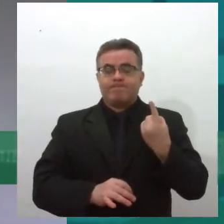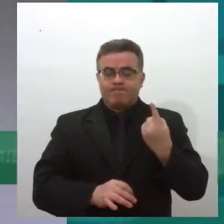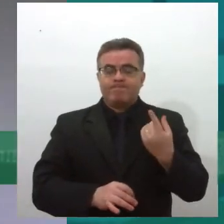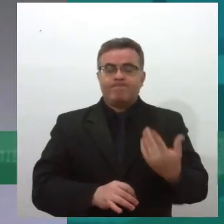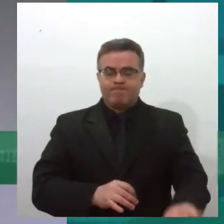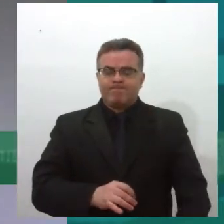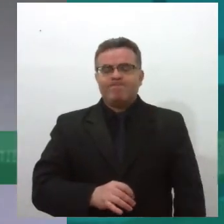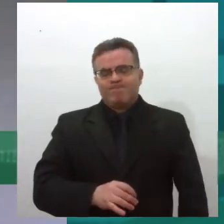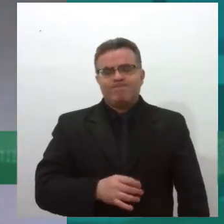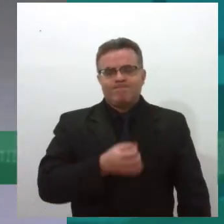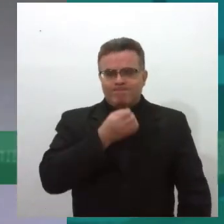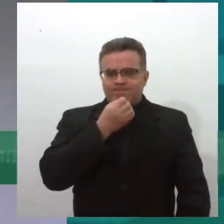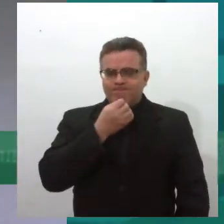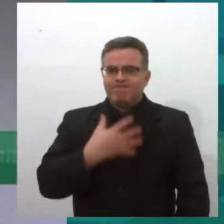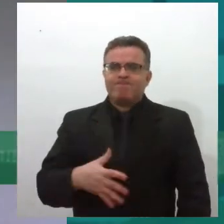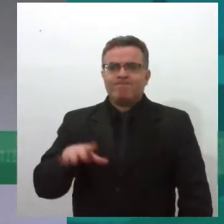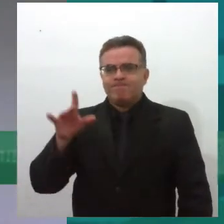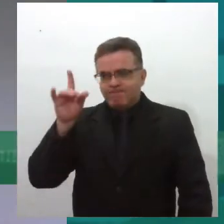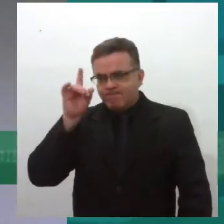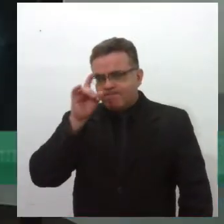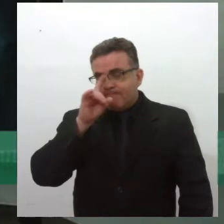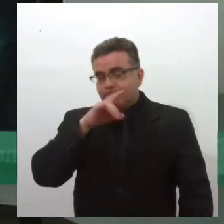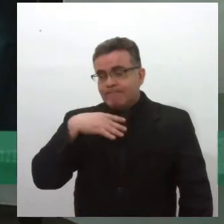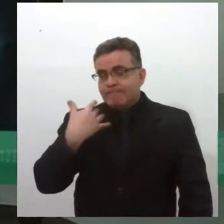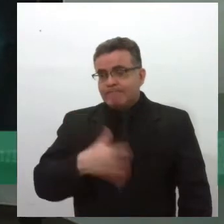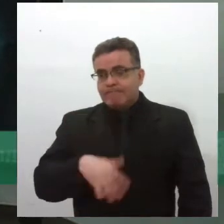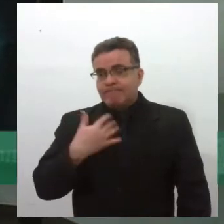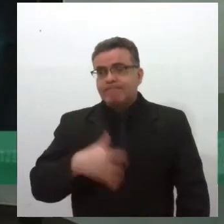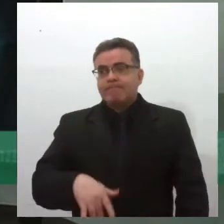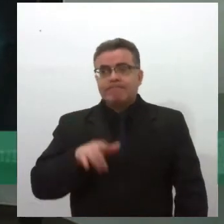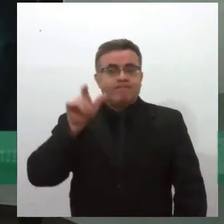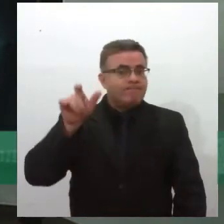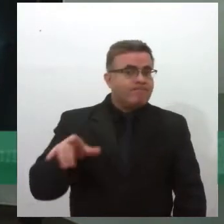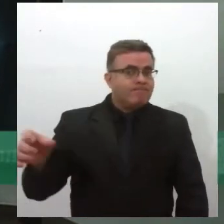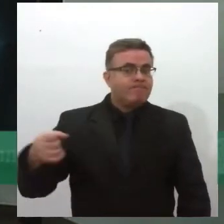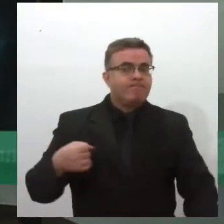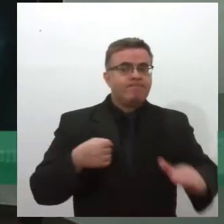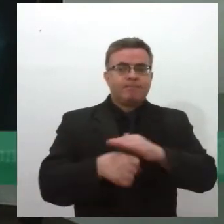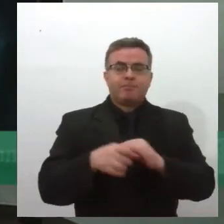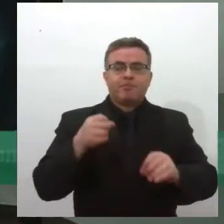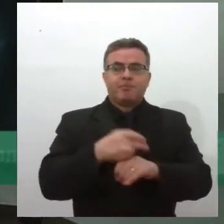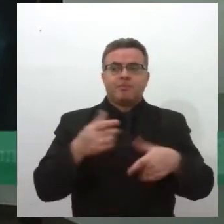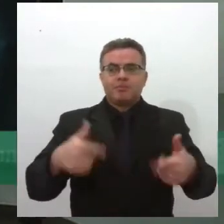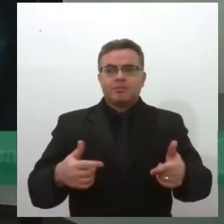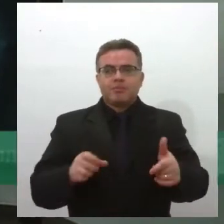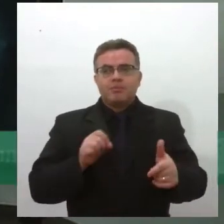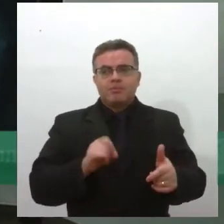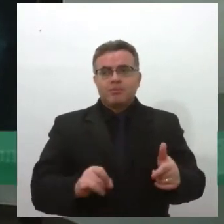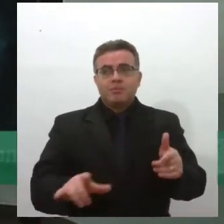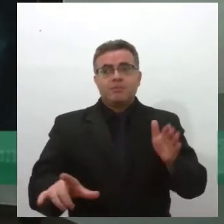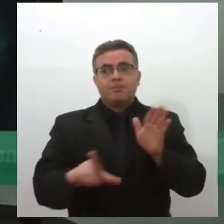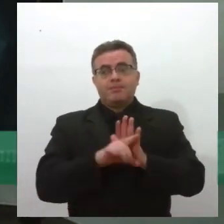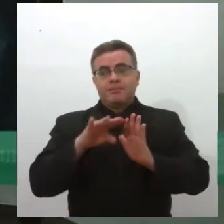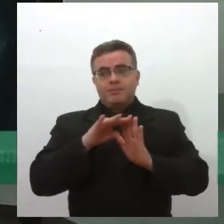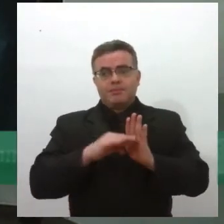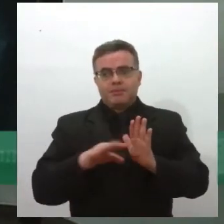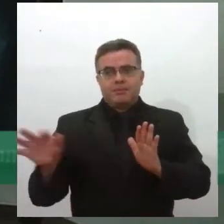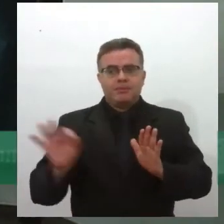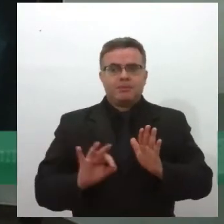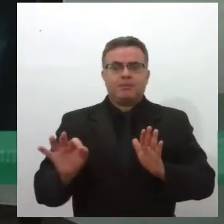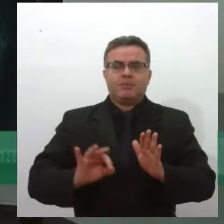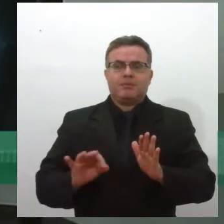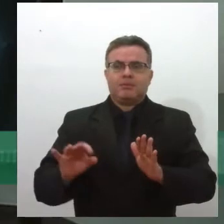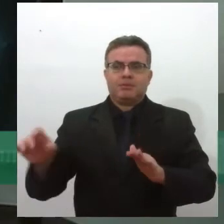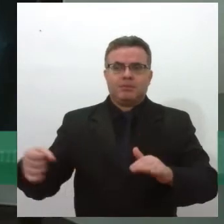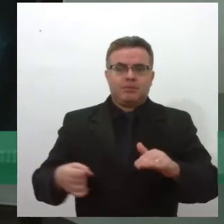Então, assim, é muito difícil para o transplantado se recolocar se ele não tiver amparo legal. Então, assim, se não